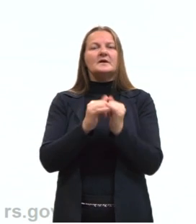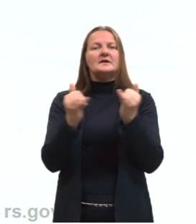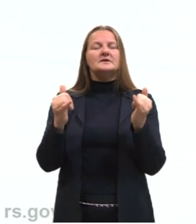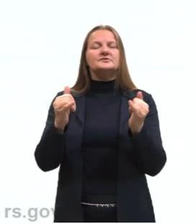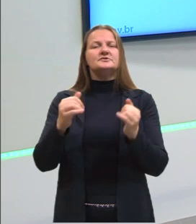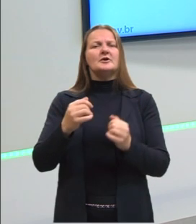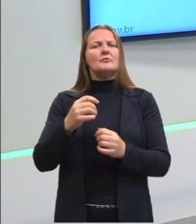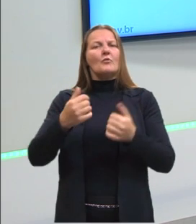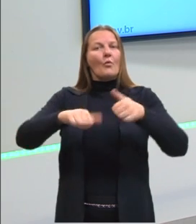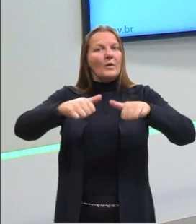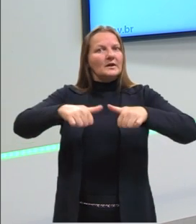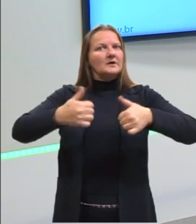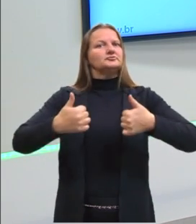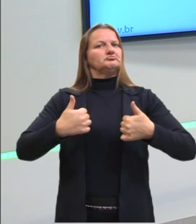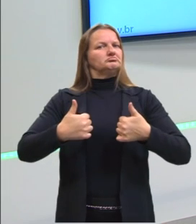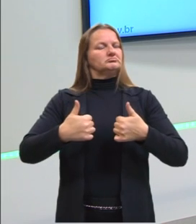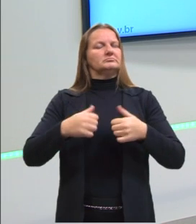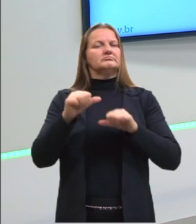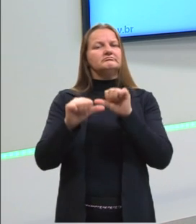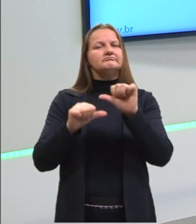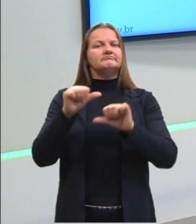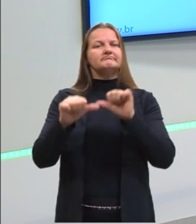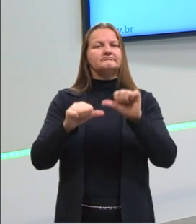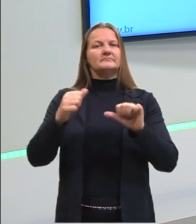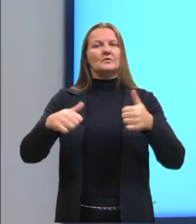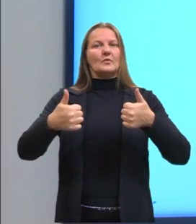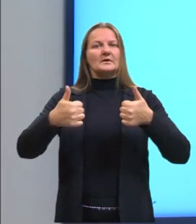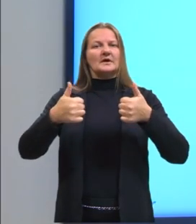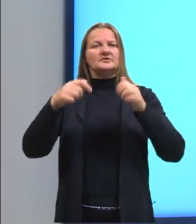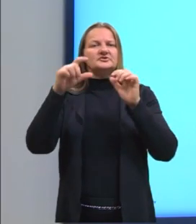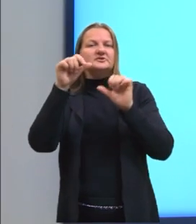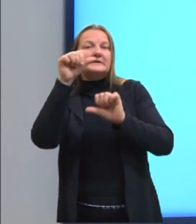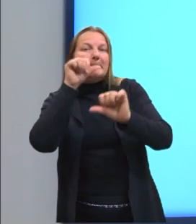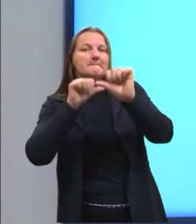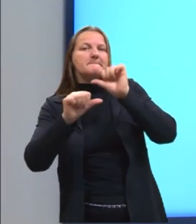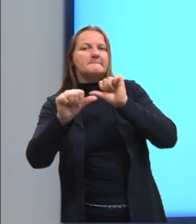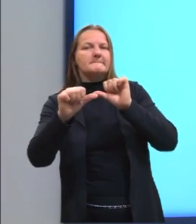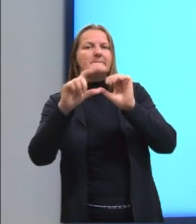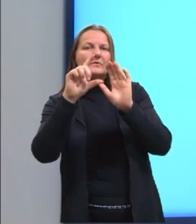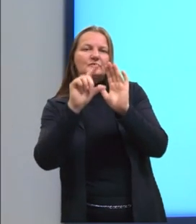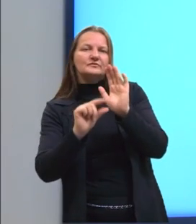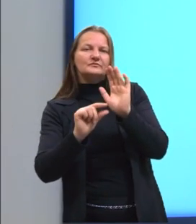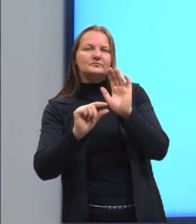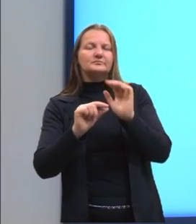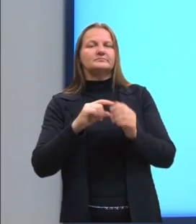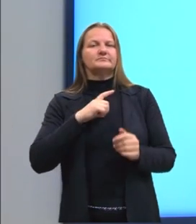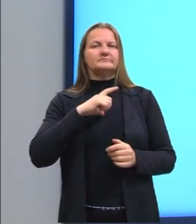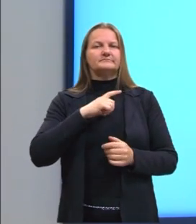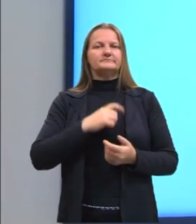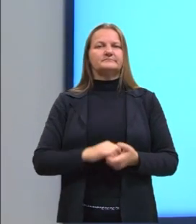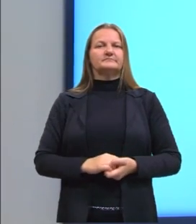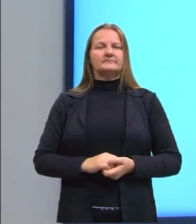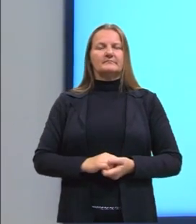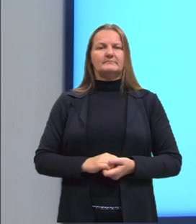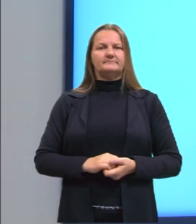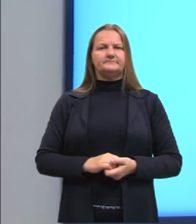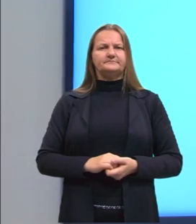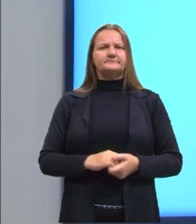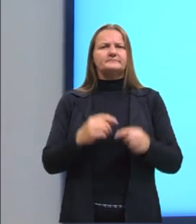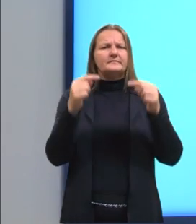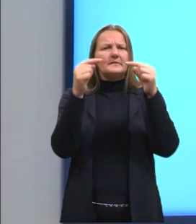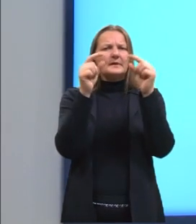tende a transformar-se e energia de qualidade mais baixa. A ordem tende para a desordem. Então,